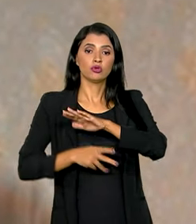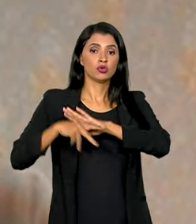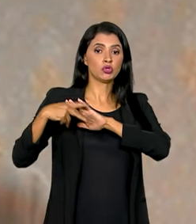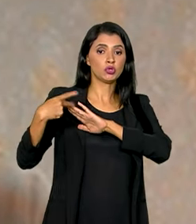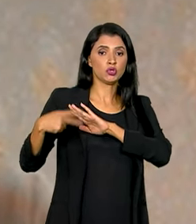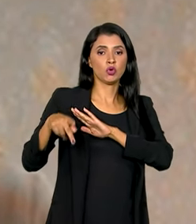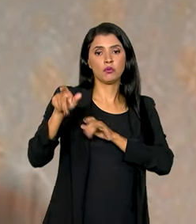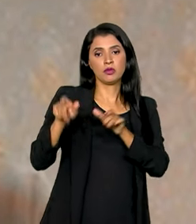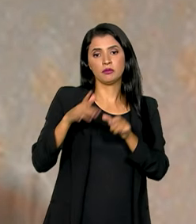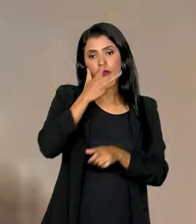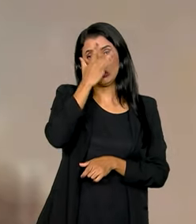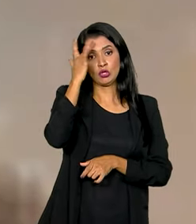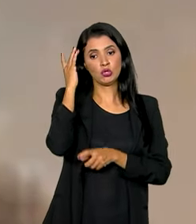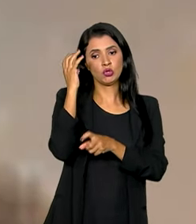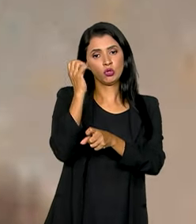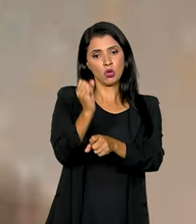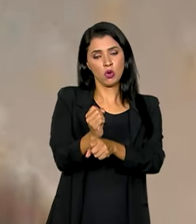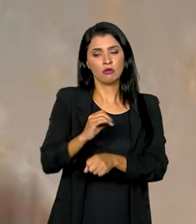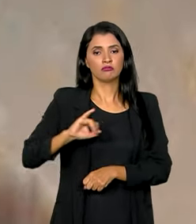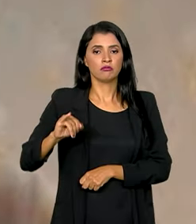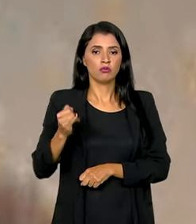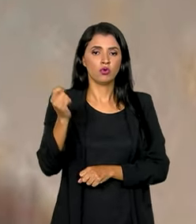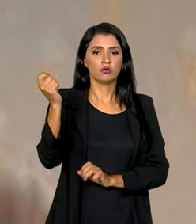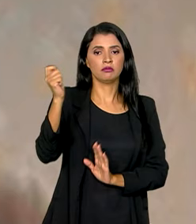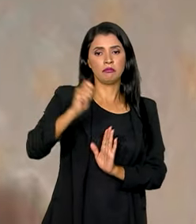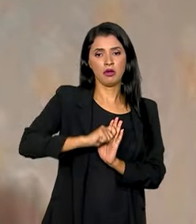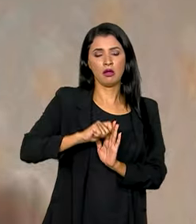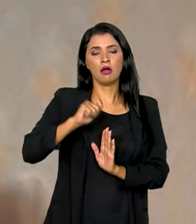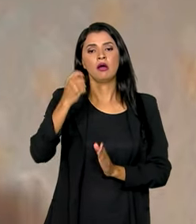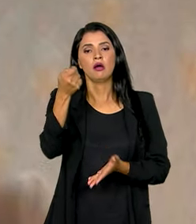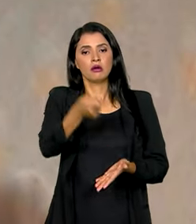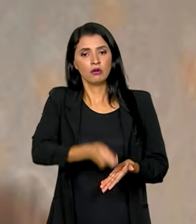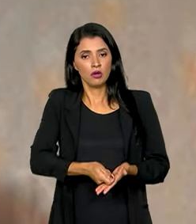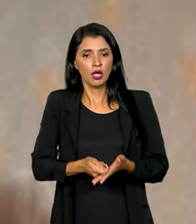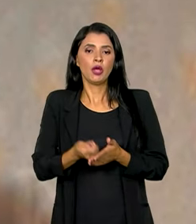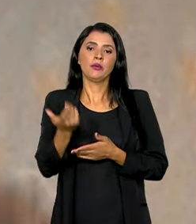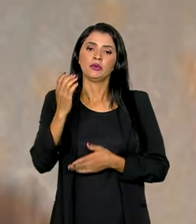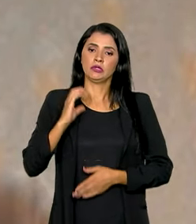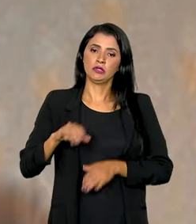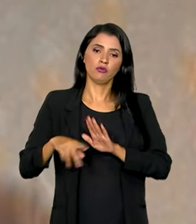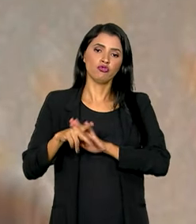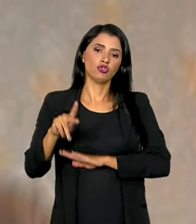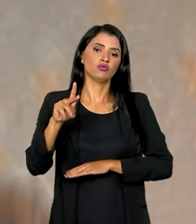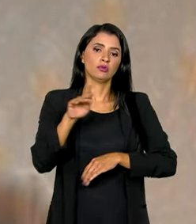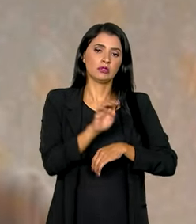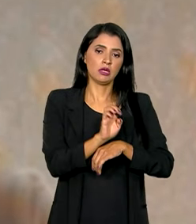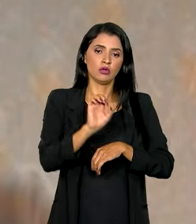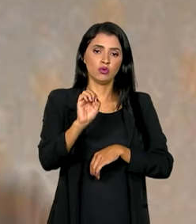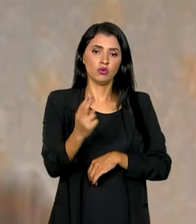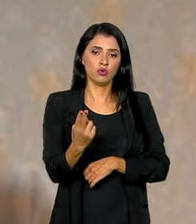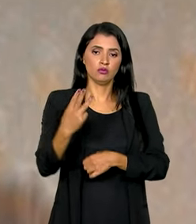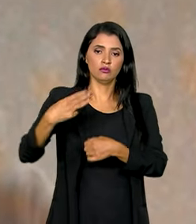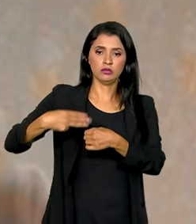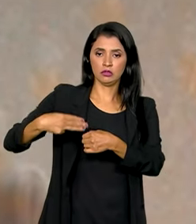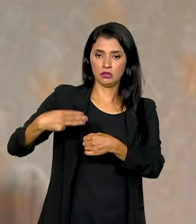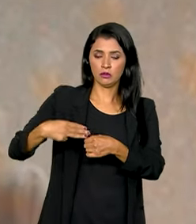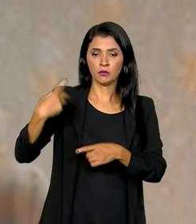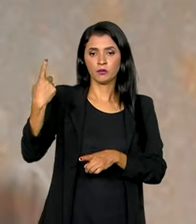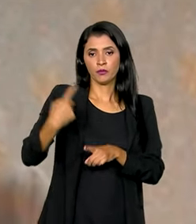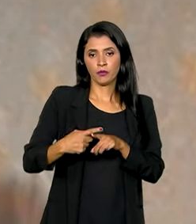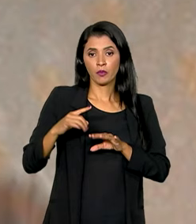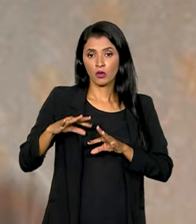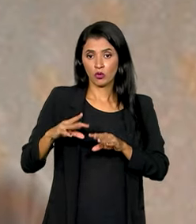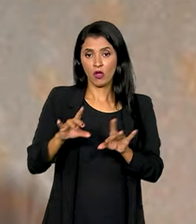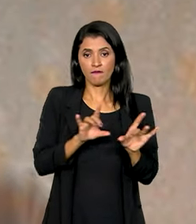cidadãos, o imposto que é pago pelos cidadãos de um estado ou de um município. Porque toda a parte